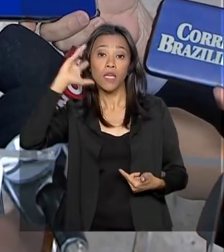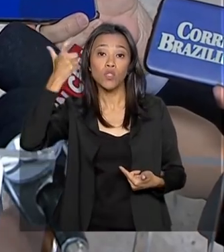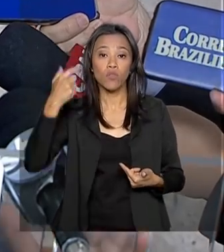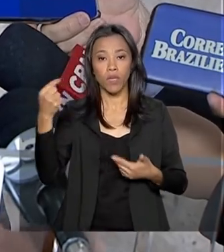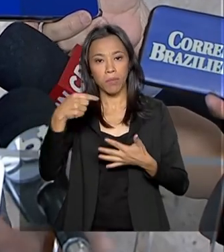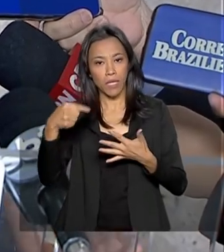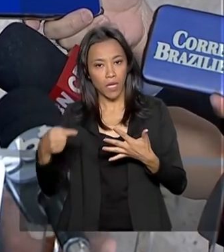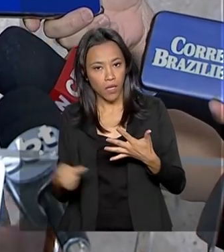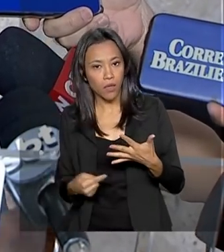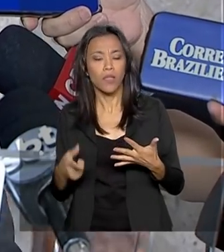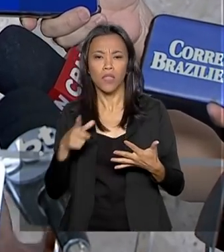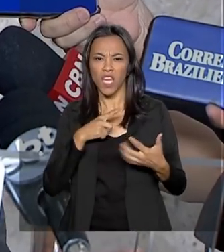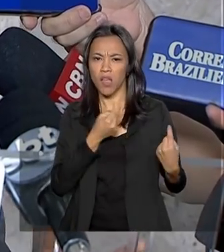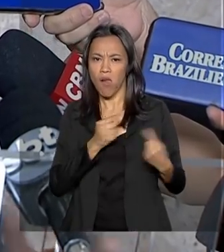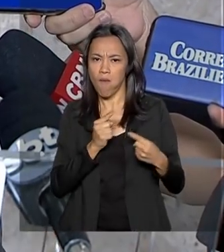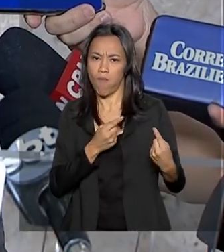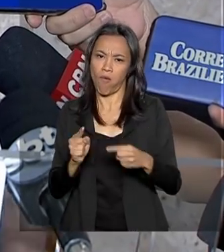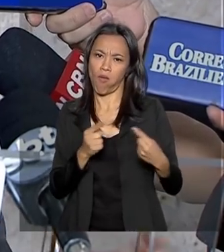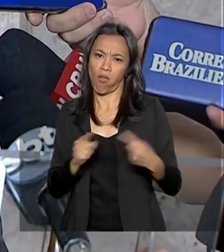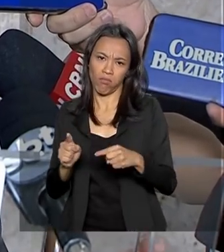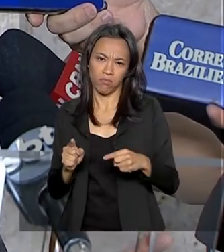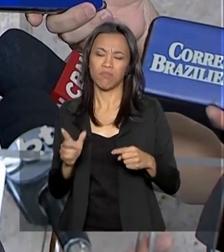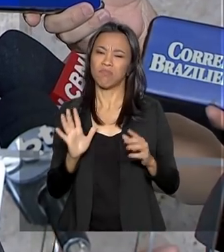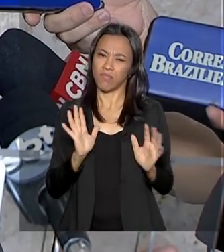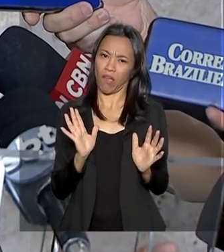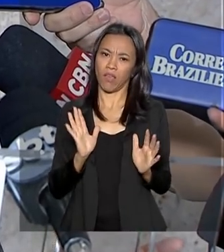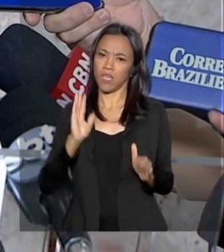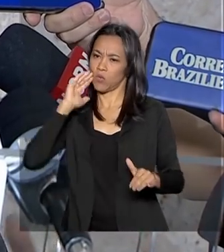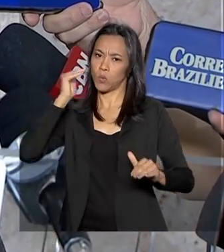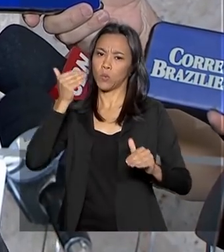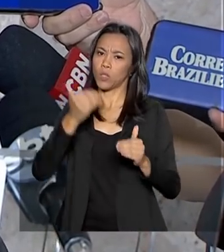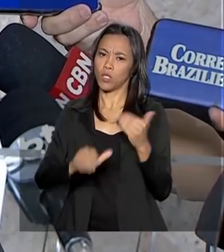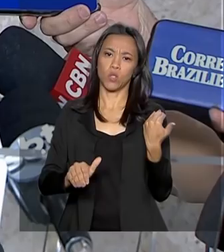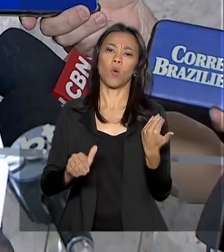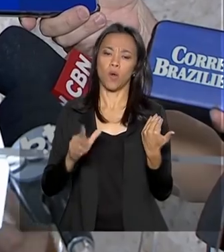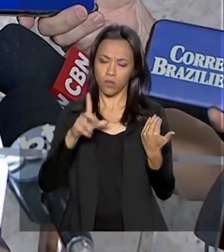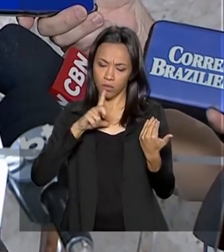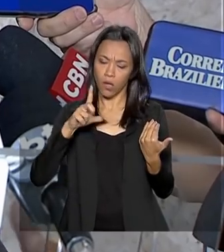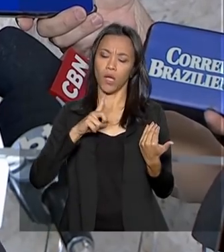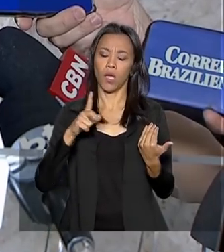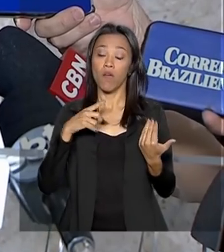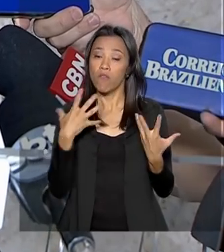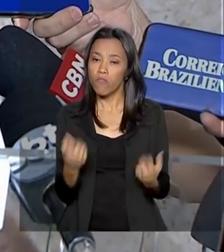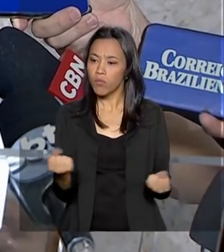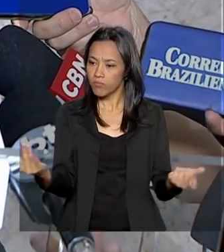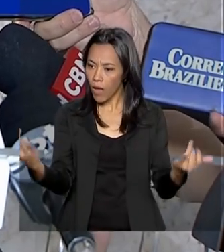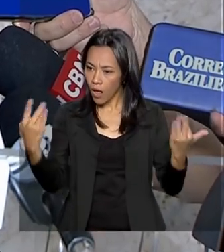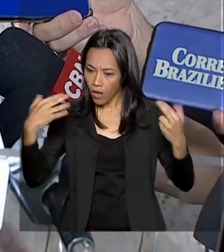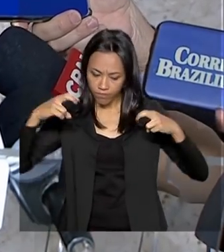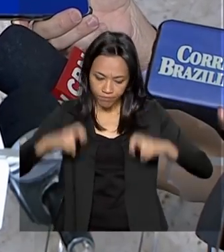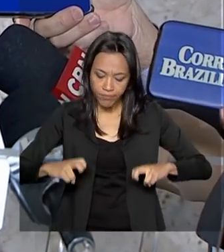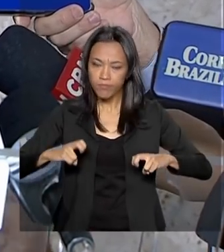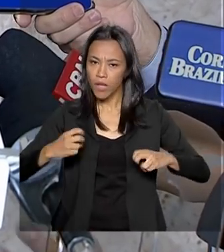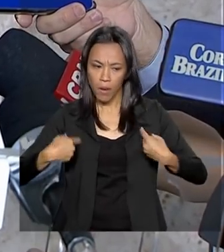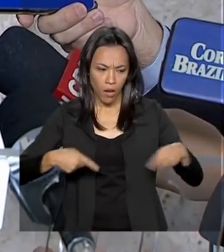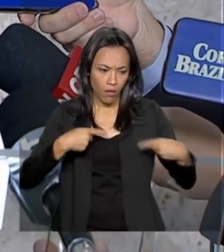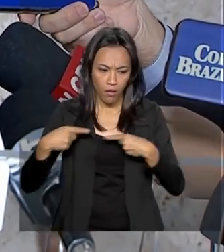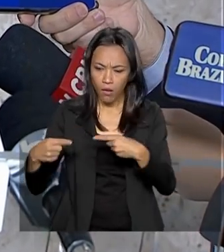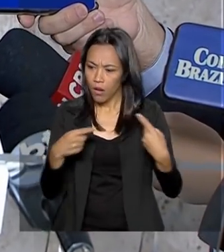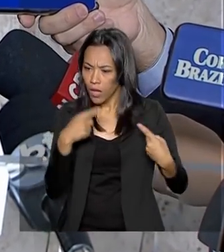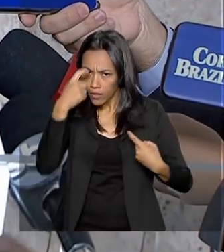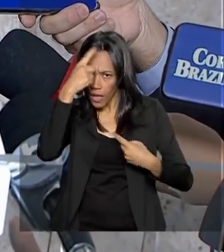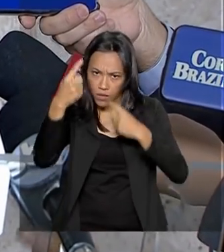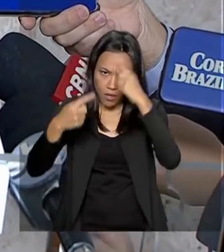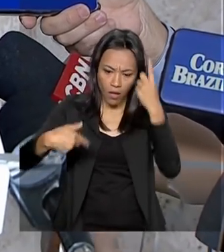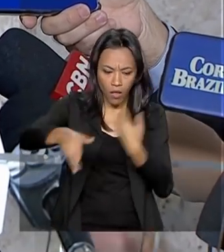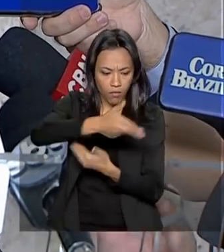Existem posições divergentes, eu não vou chamar nem de antagônica. Nós temos que sentar, debater, trocar ideias,